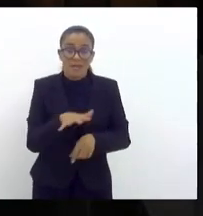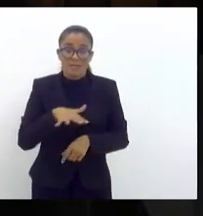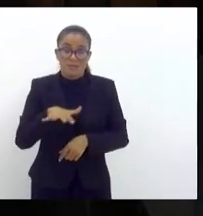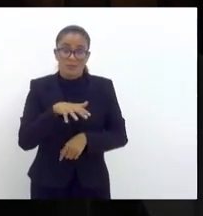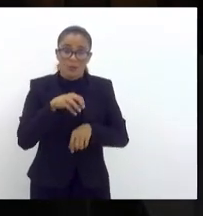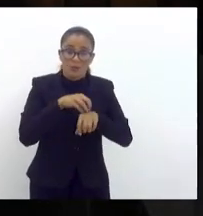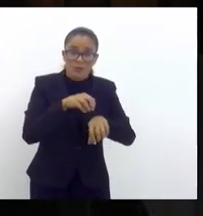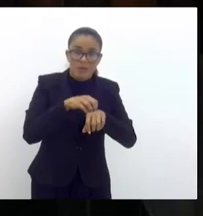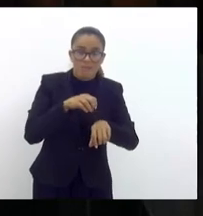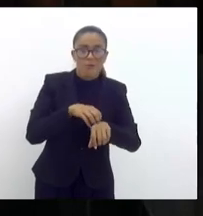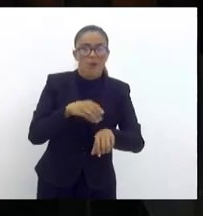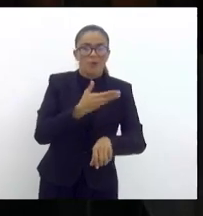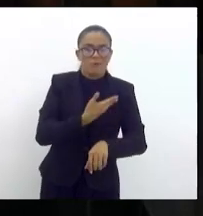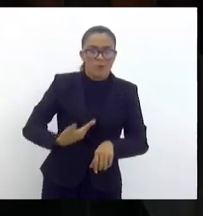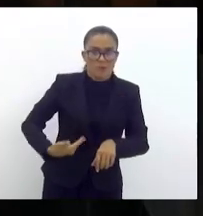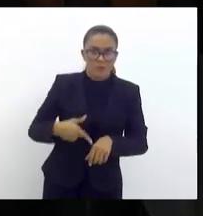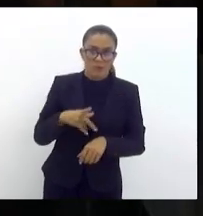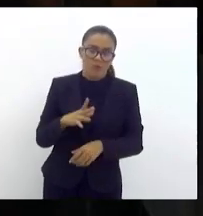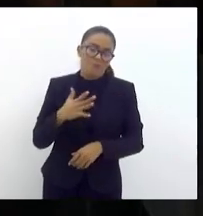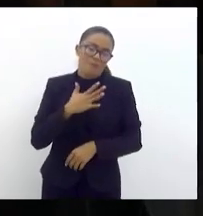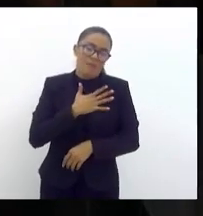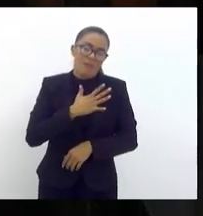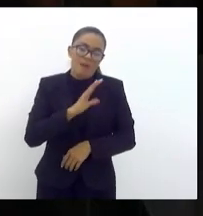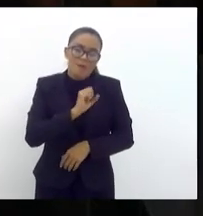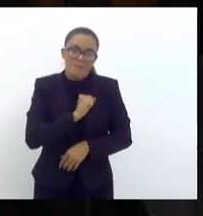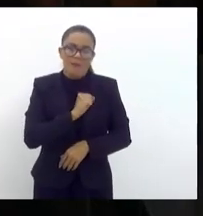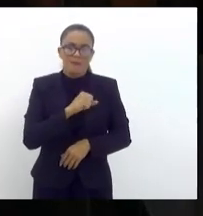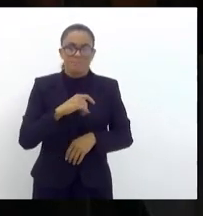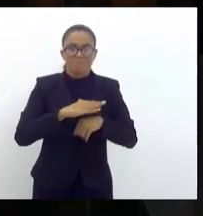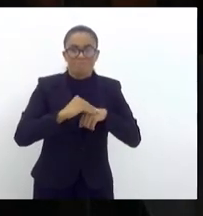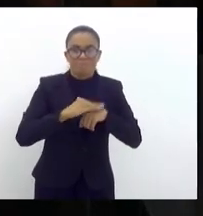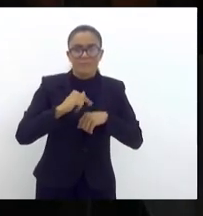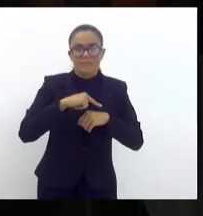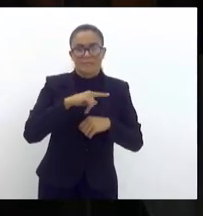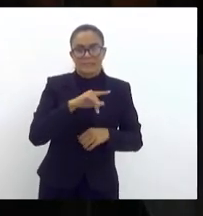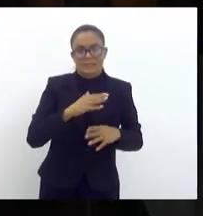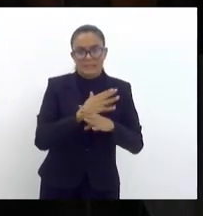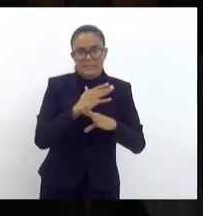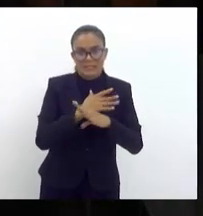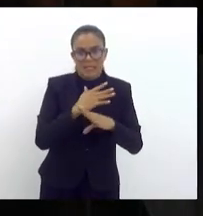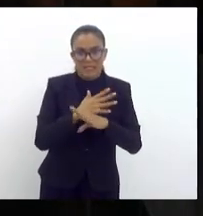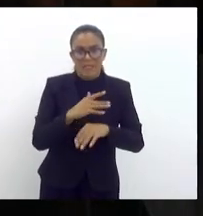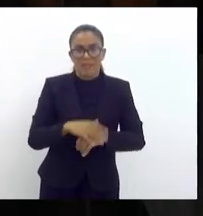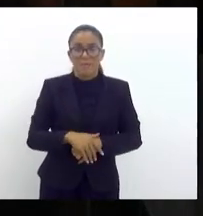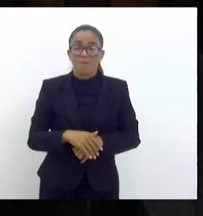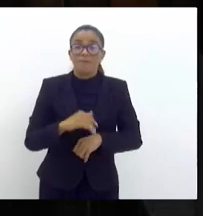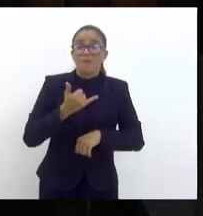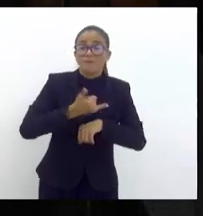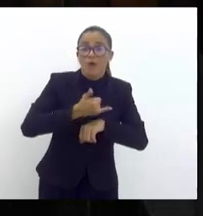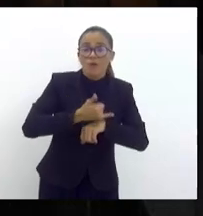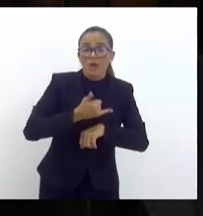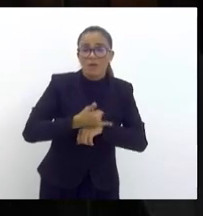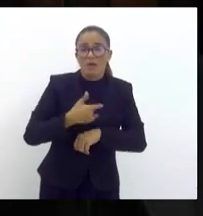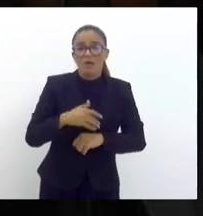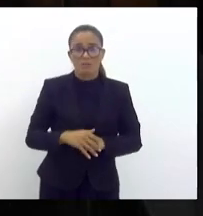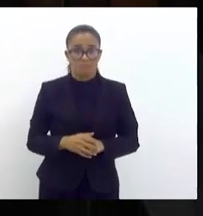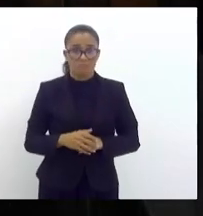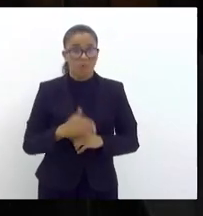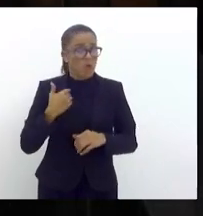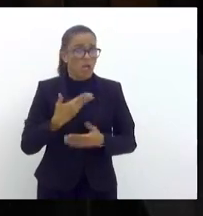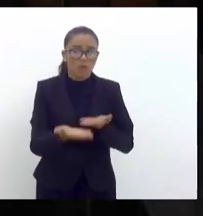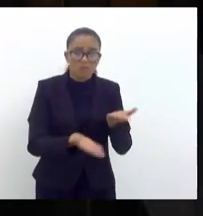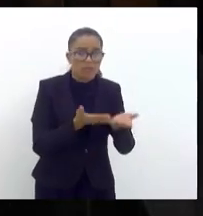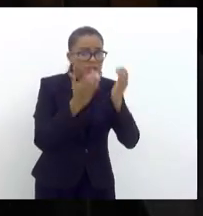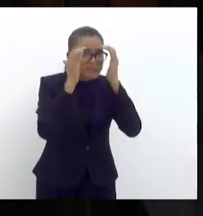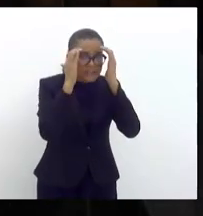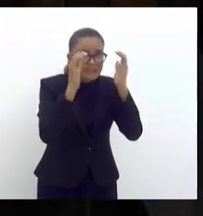transporte público na minha amada e querida cidade de Volta Redonda, eu quero me posicionar de forma muito respeitosa